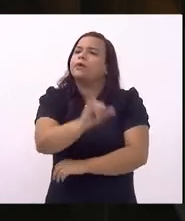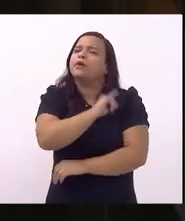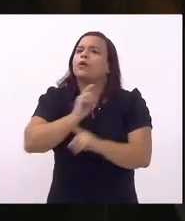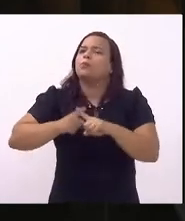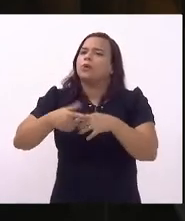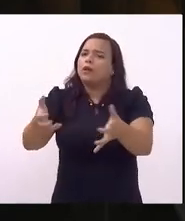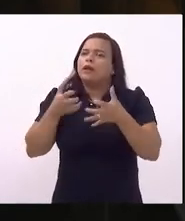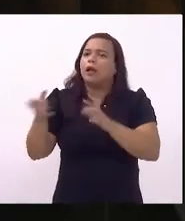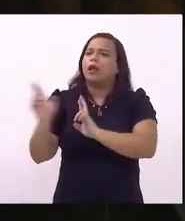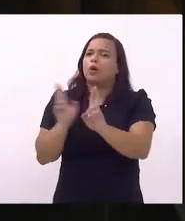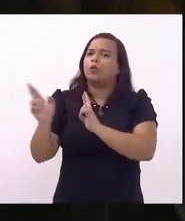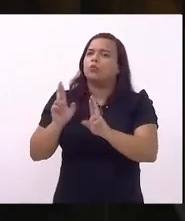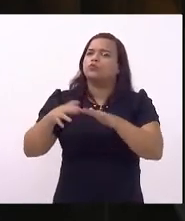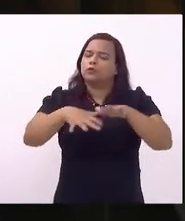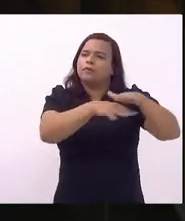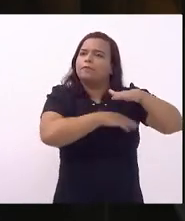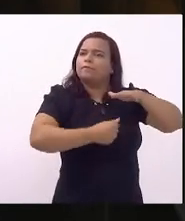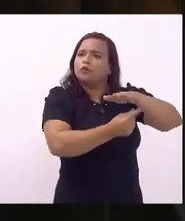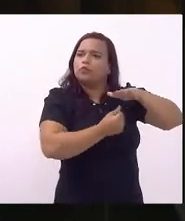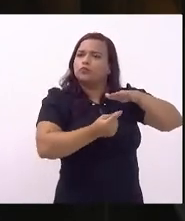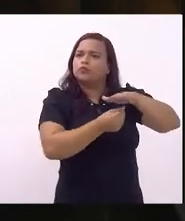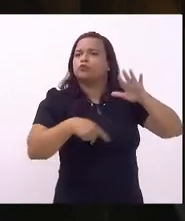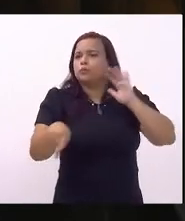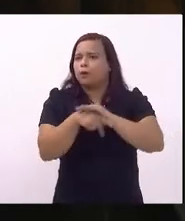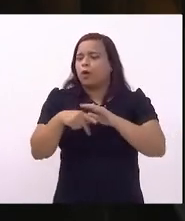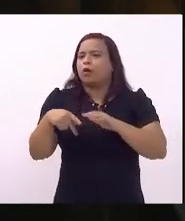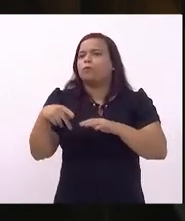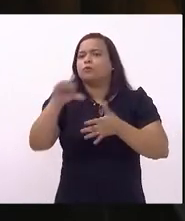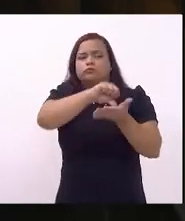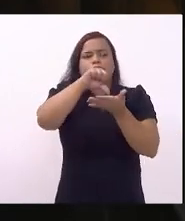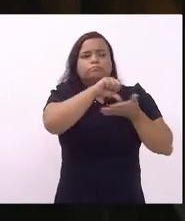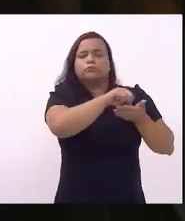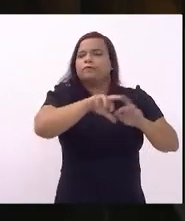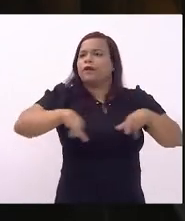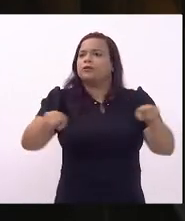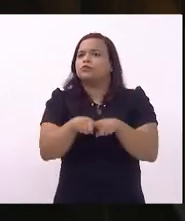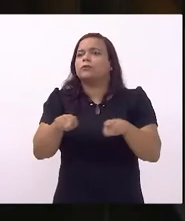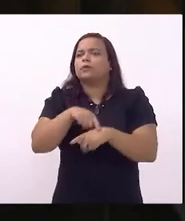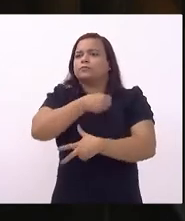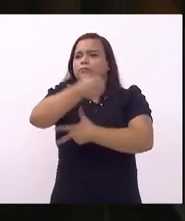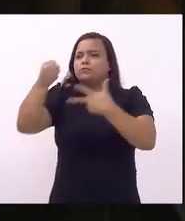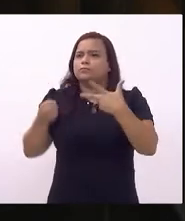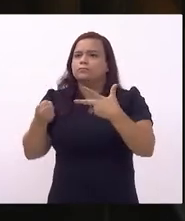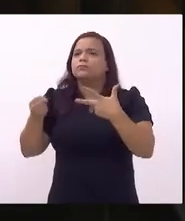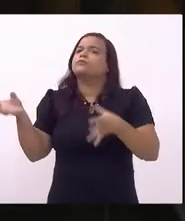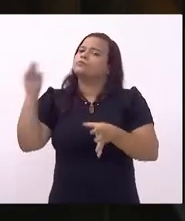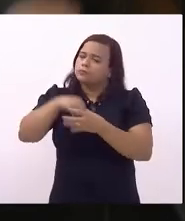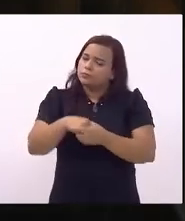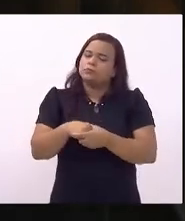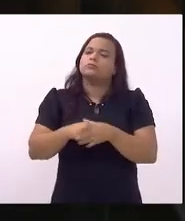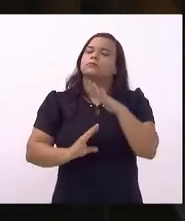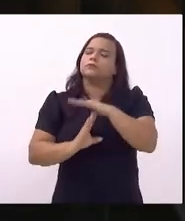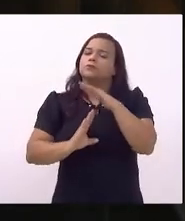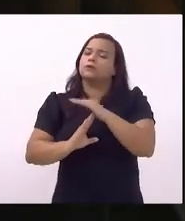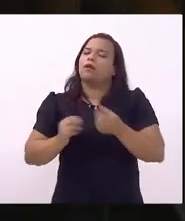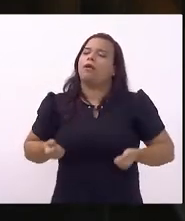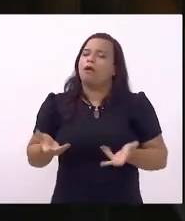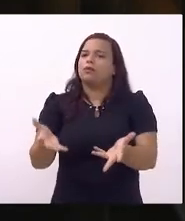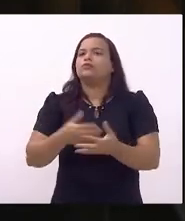fundos dos fundos dos órgãos autônomos e dos poderes entrem também na lógica do teto de gastos quer que